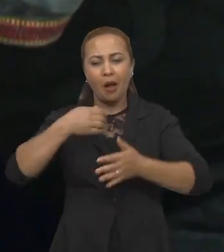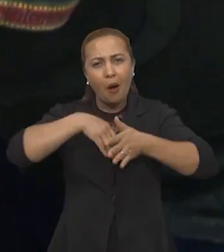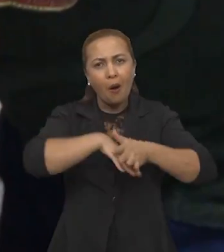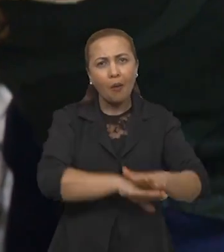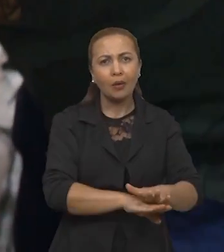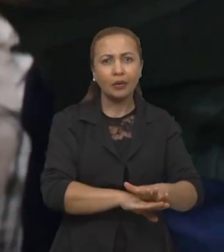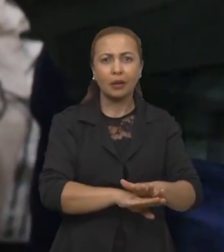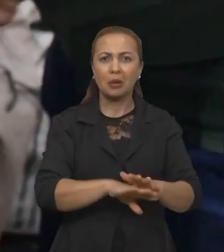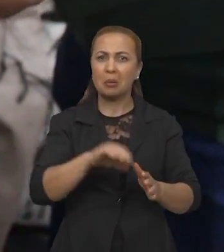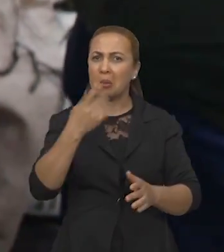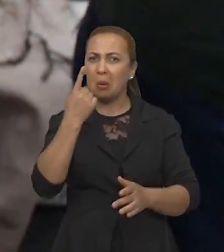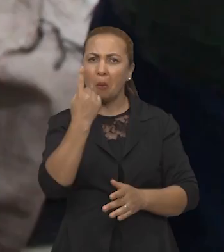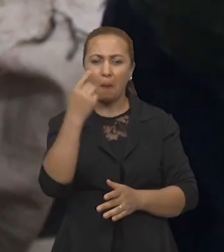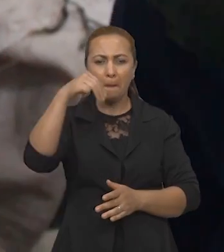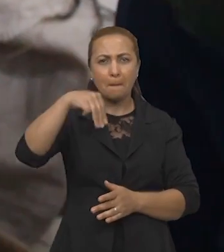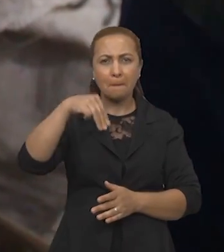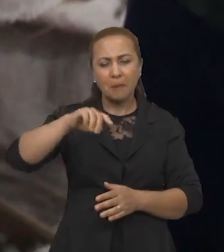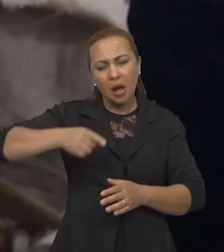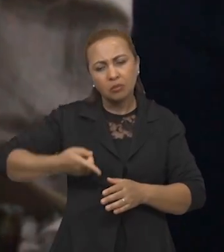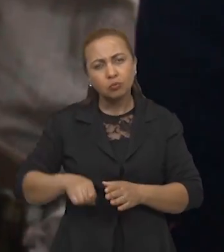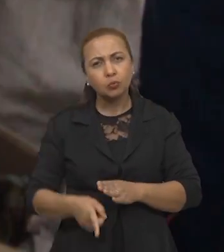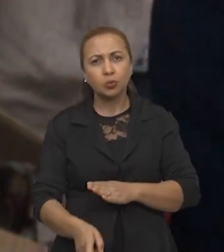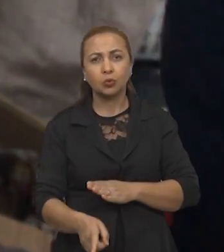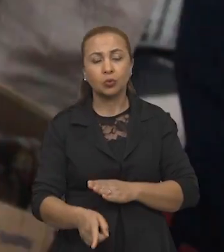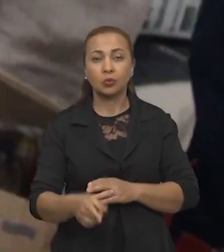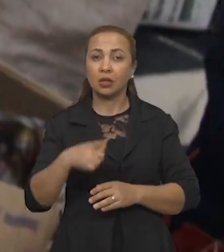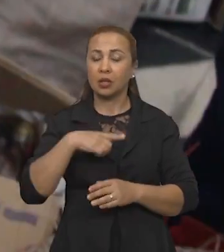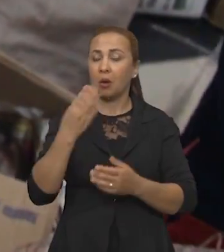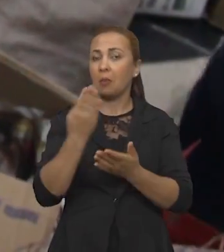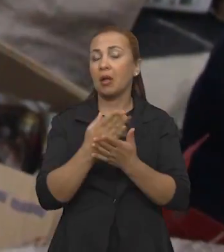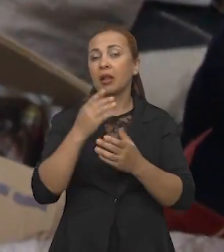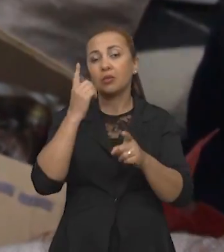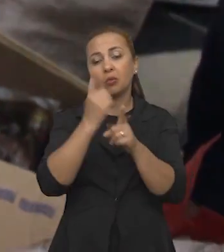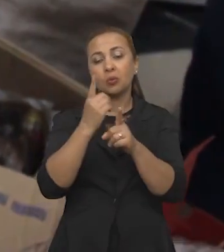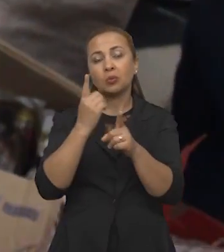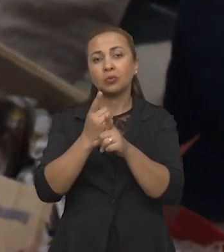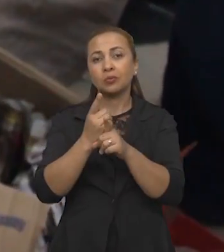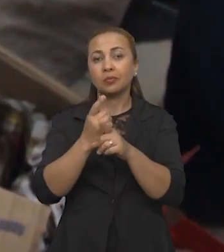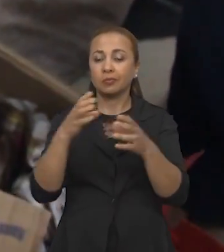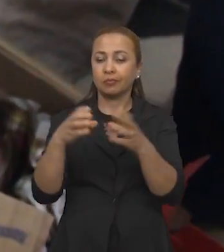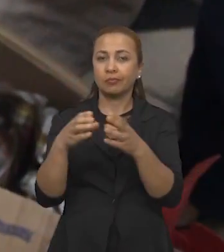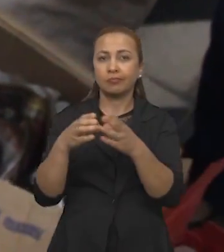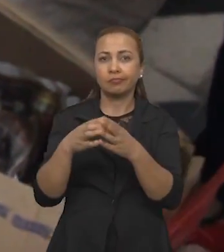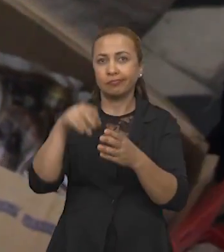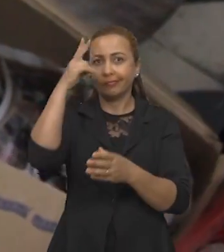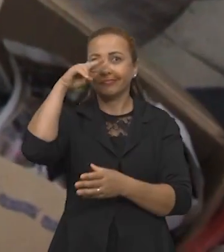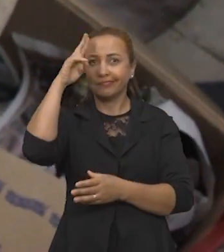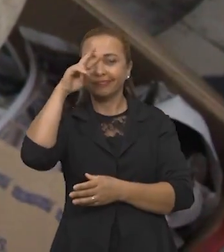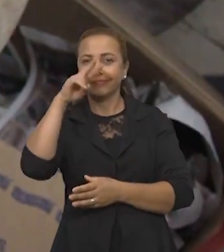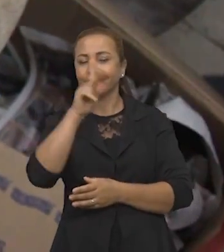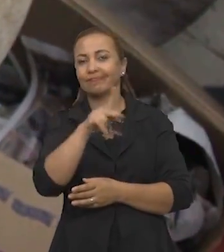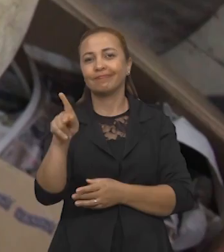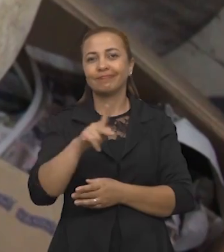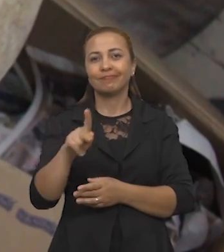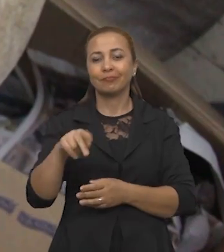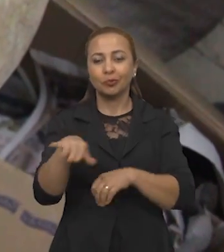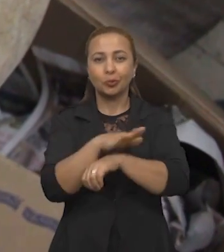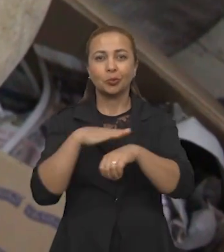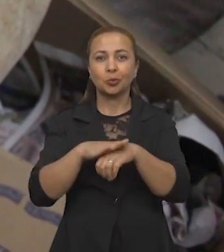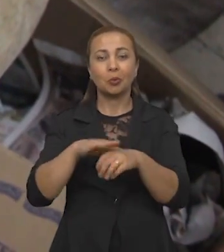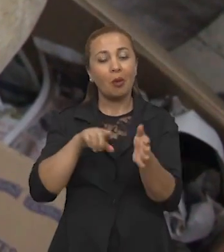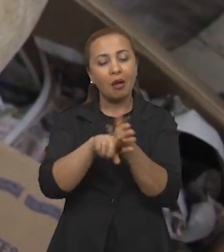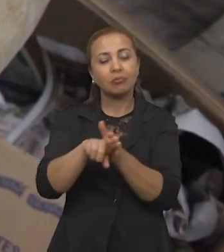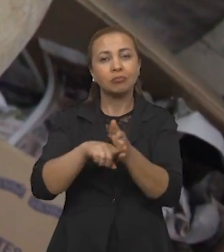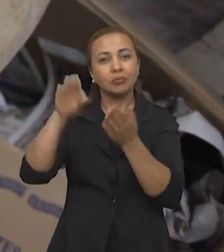Ela estava enterrada a cerca de um metro e meio de profundidade e é uma das peças encontradas pela equipe de historiadores da